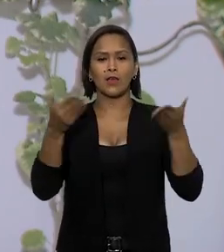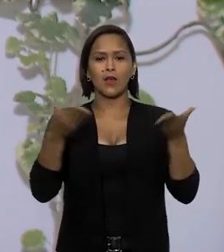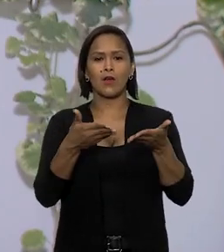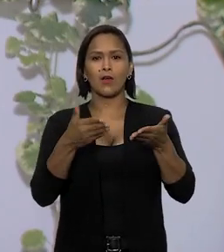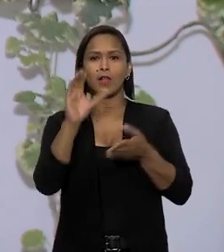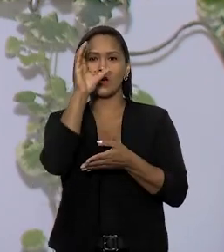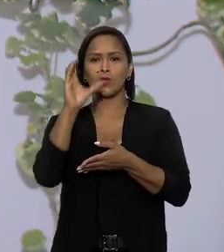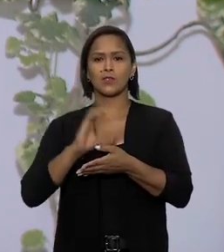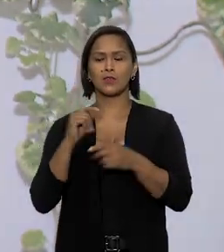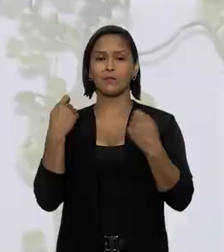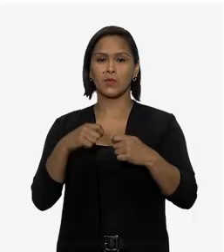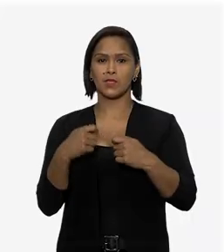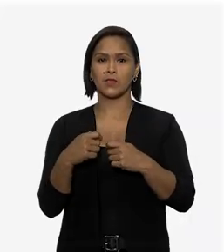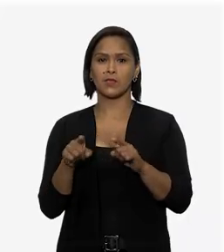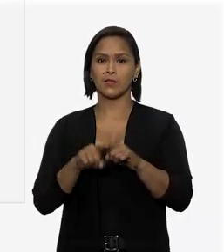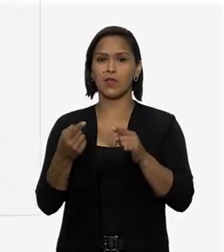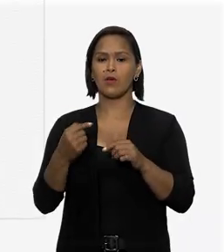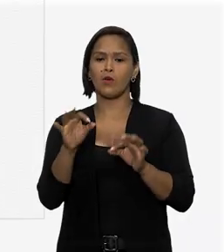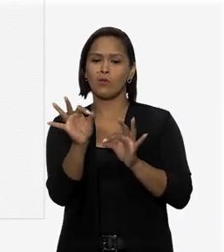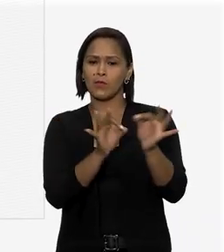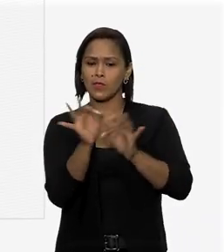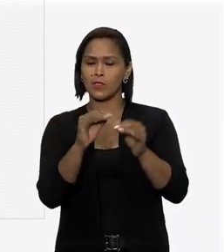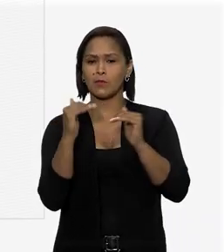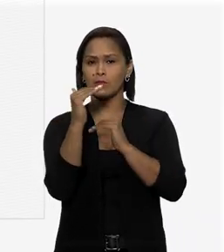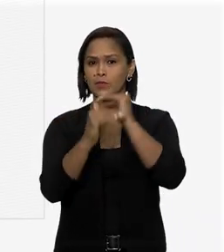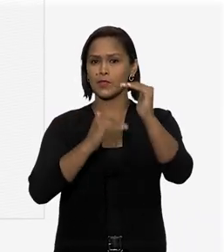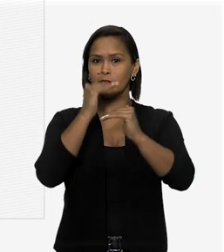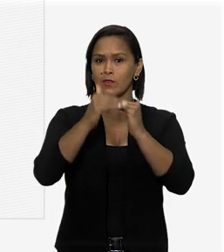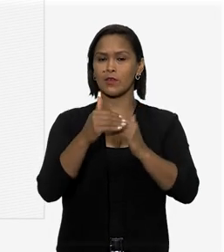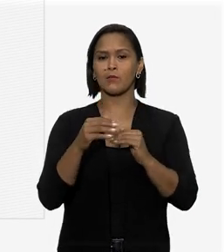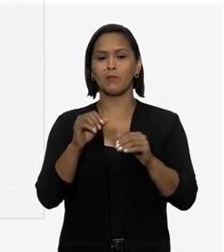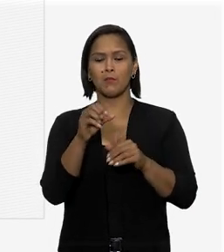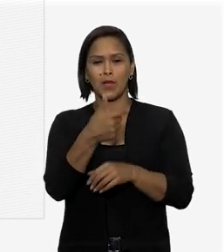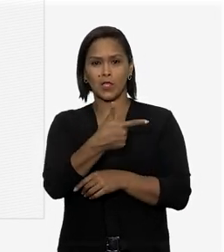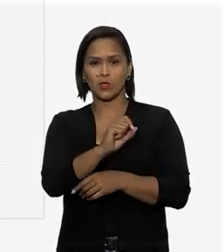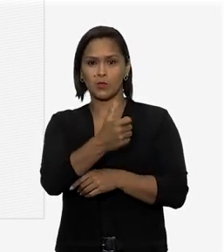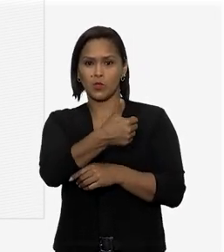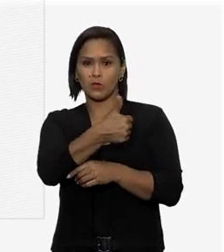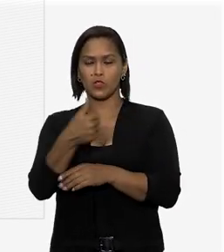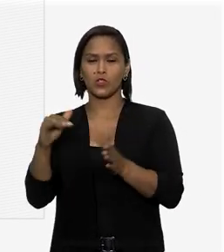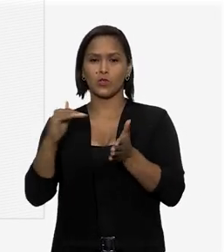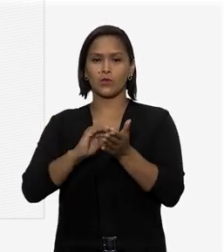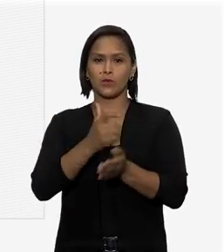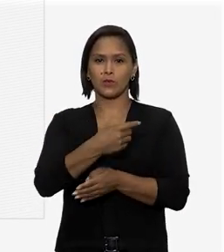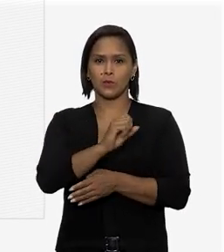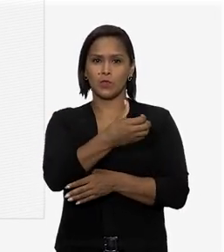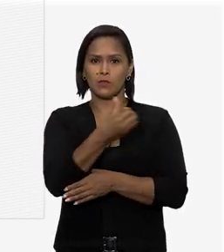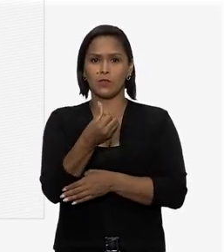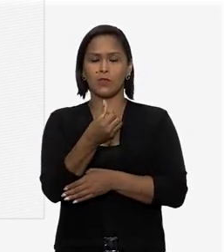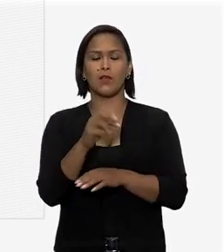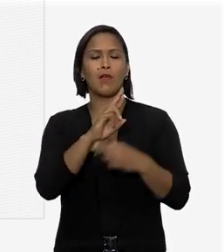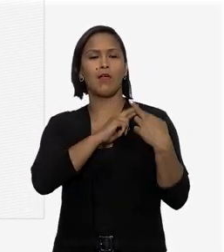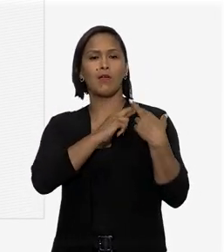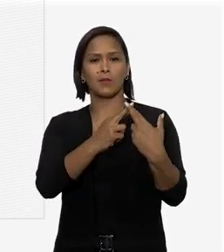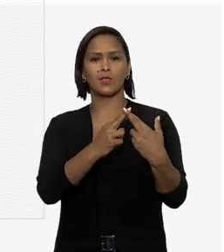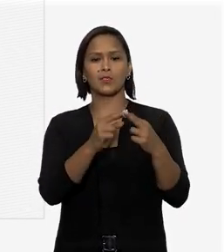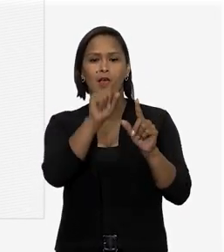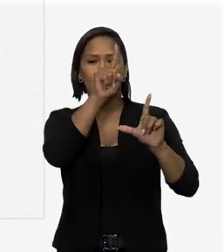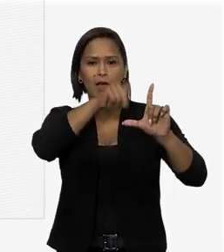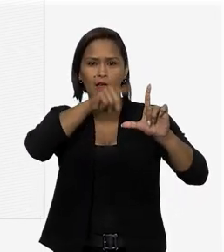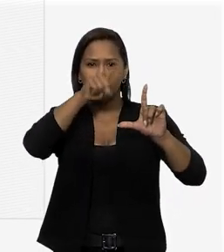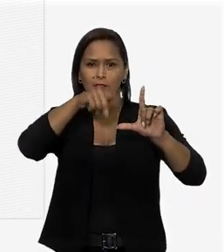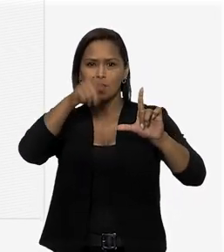momento em que o cidadão precisa. O planejamento desenvolvido para o ciclo 2021-2026 é representado